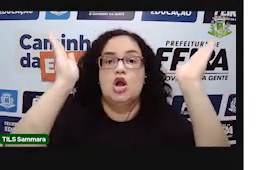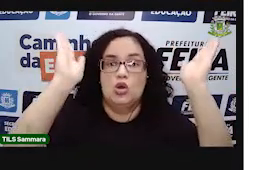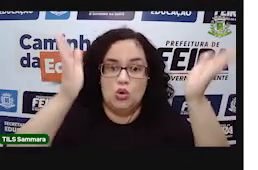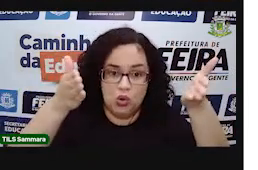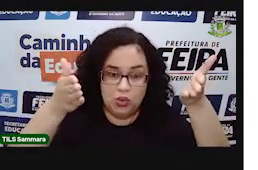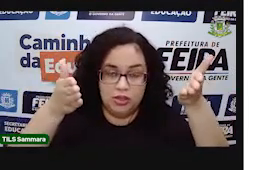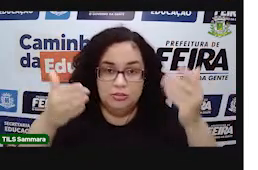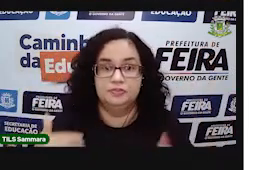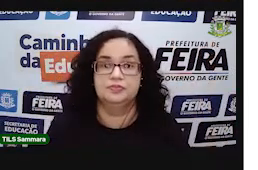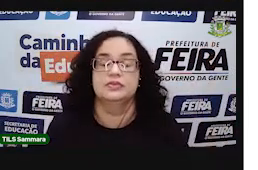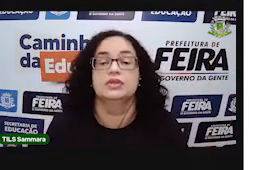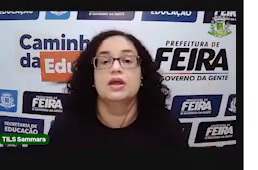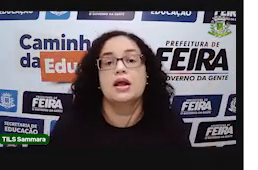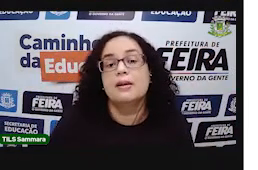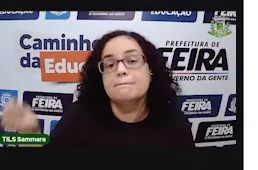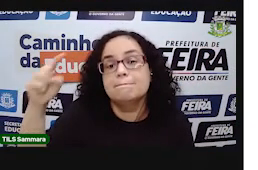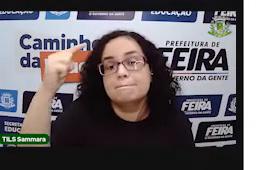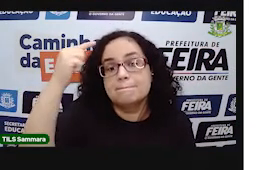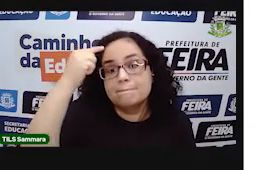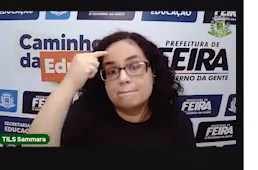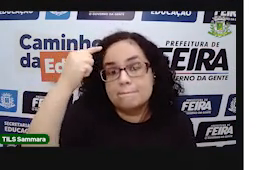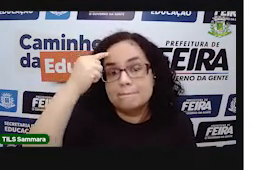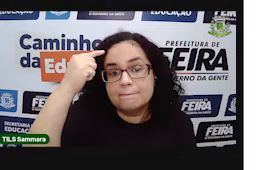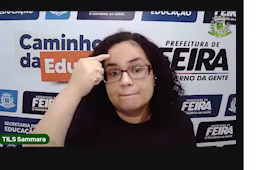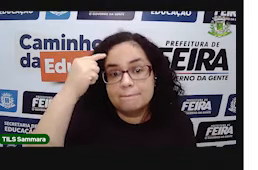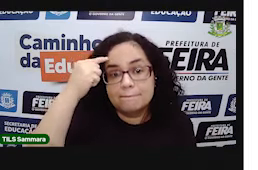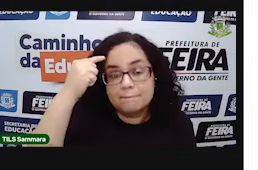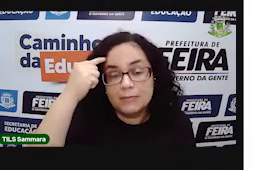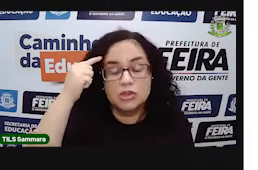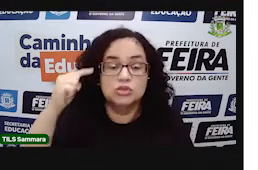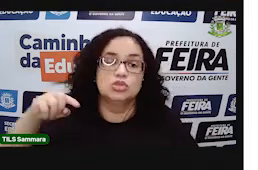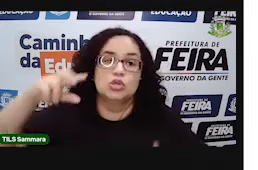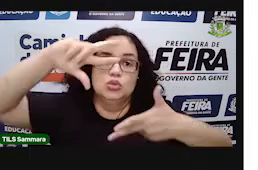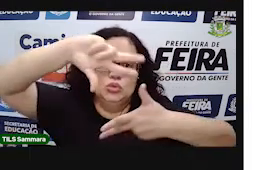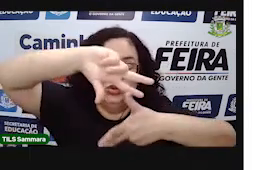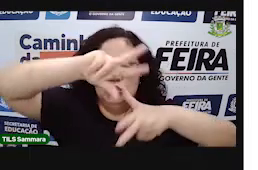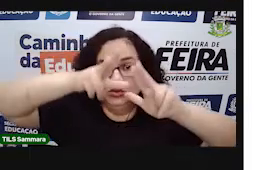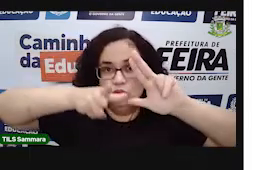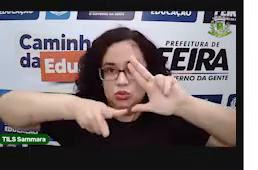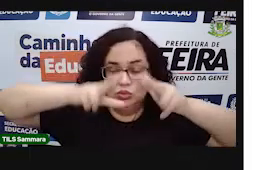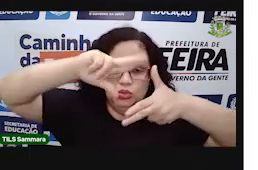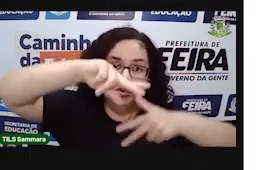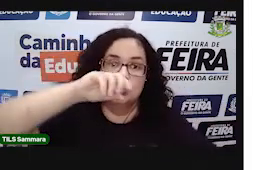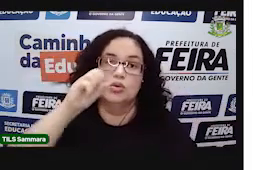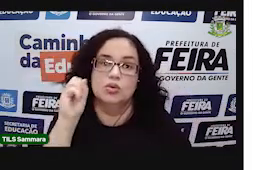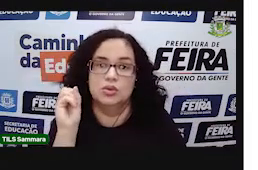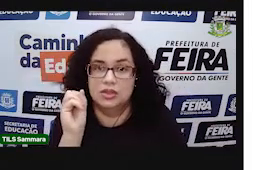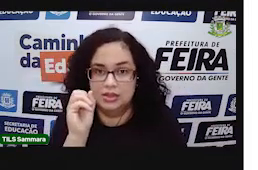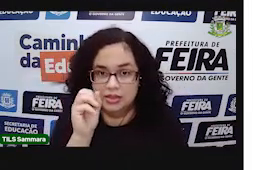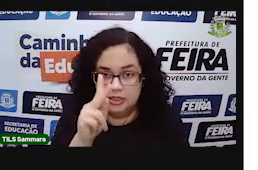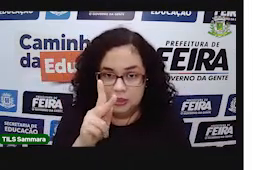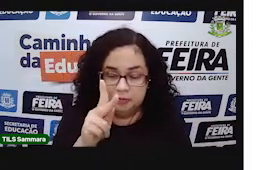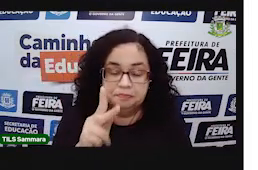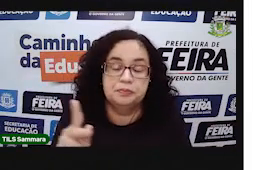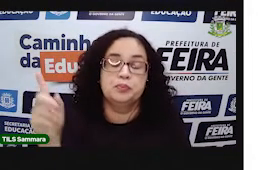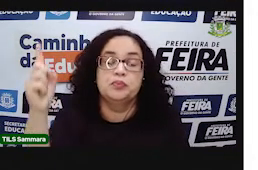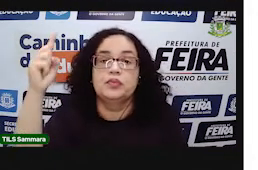partes lisas. Então, agora, a gente vai pensar só nos poliedros.